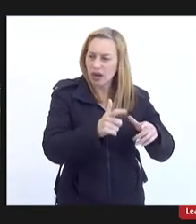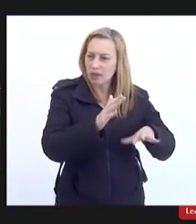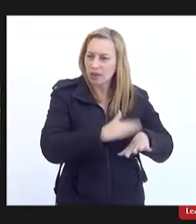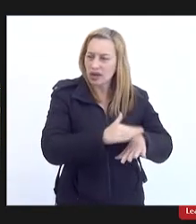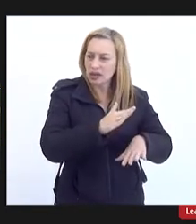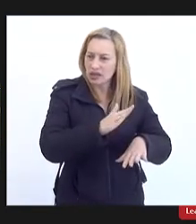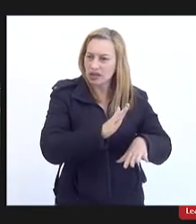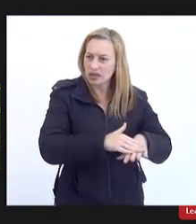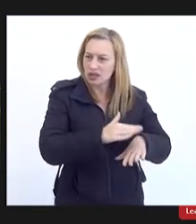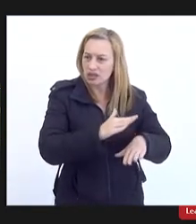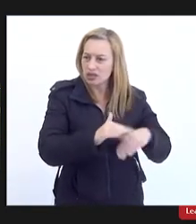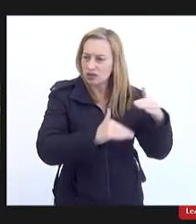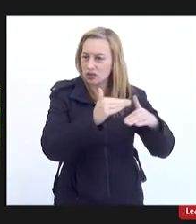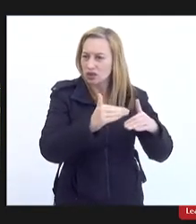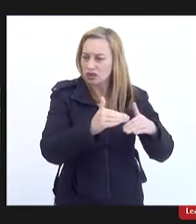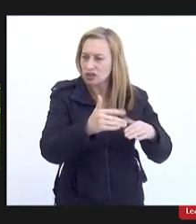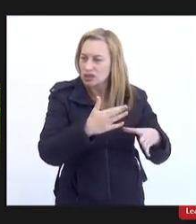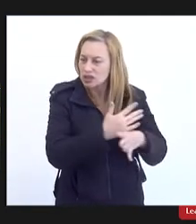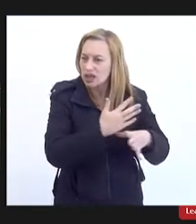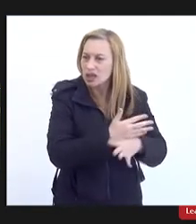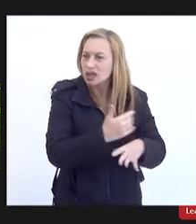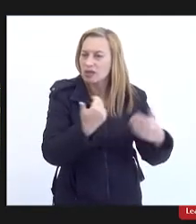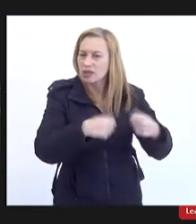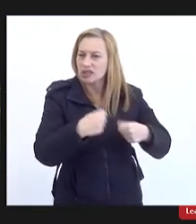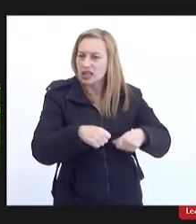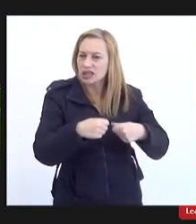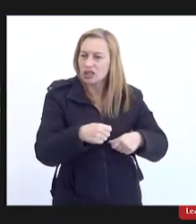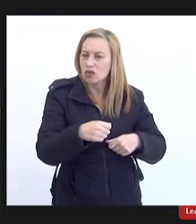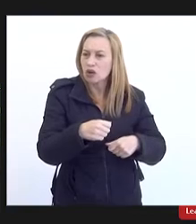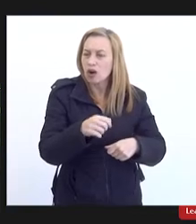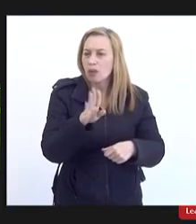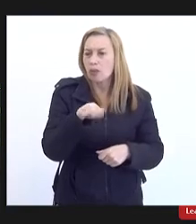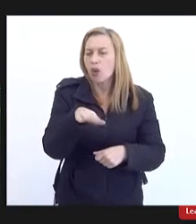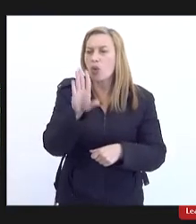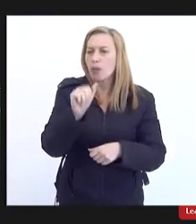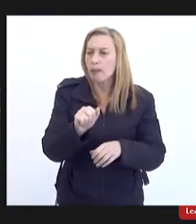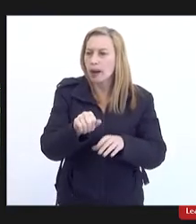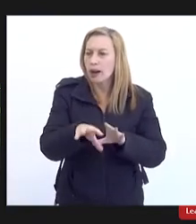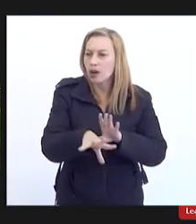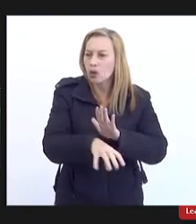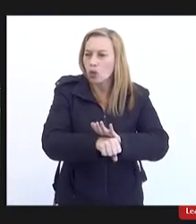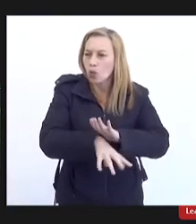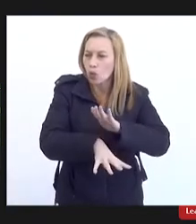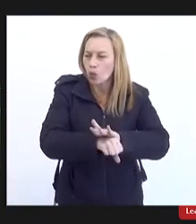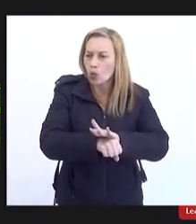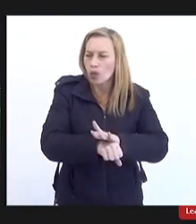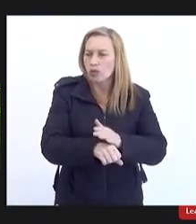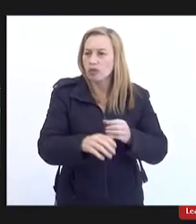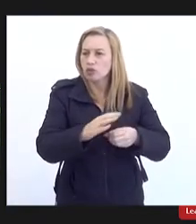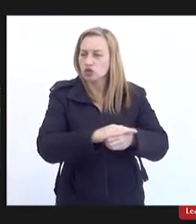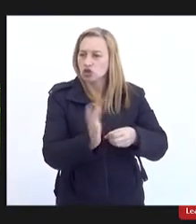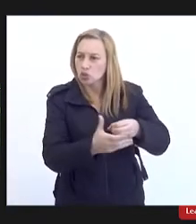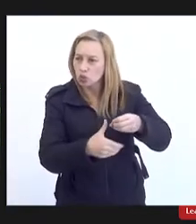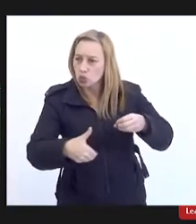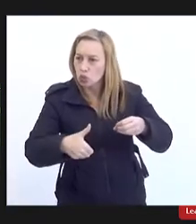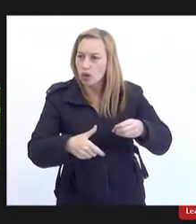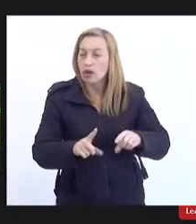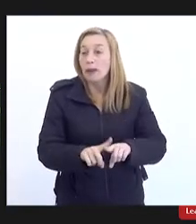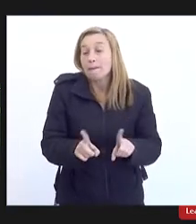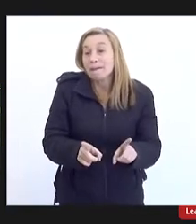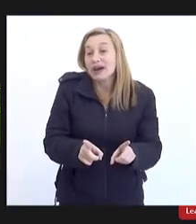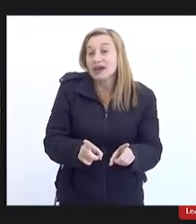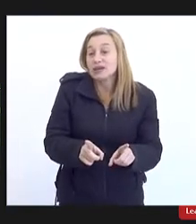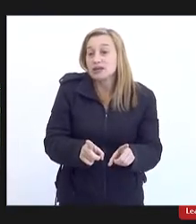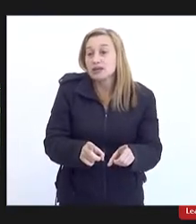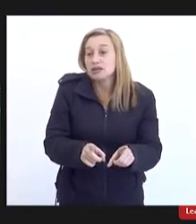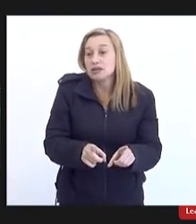fazer esse recolhimento teria que ter uma bomba para puxar o esgoto né mas só que também